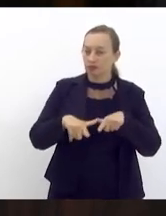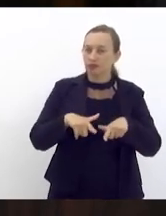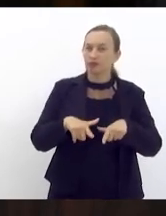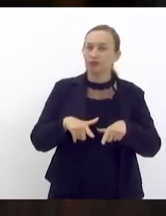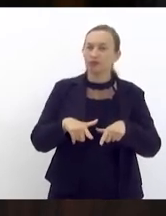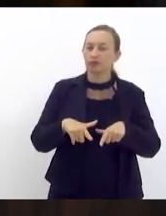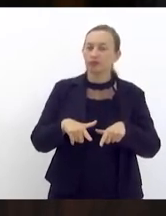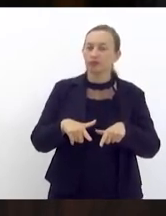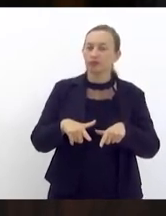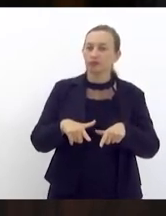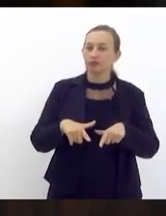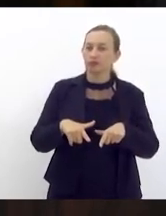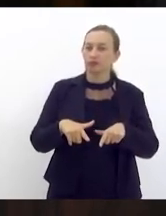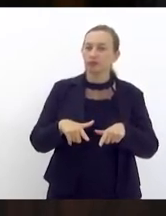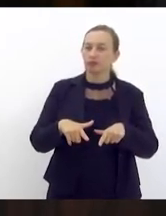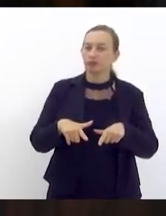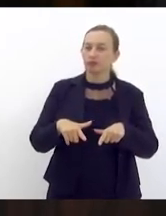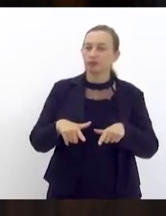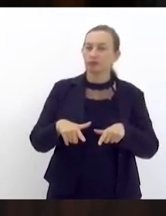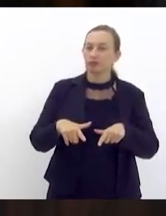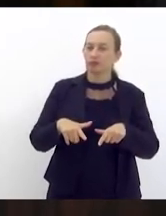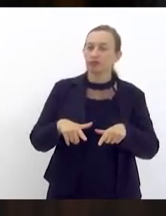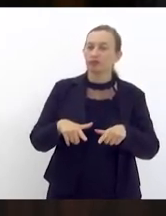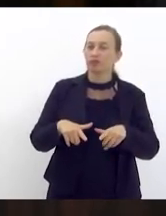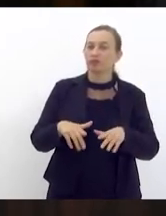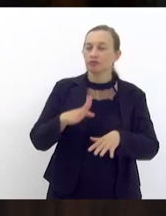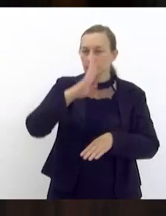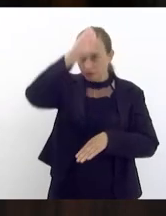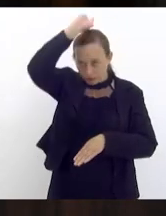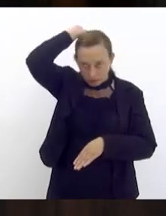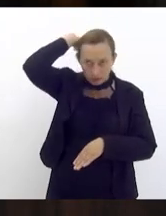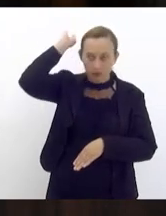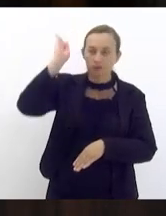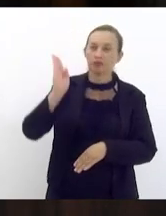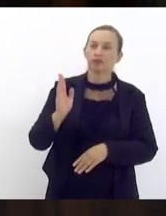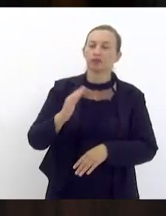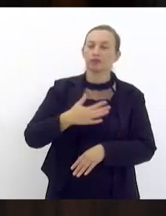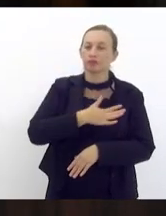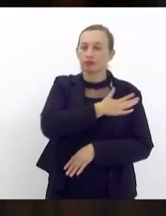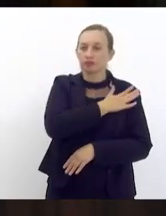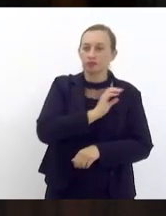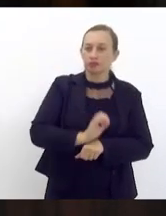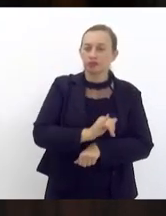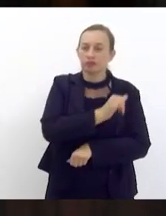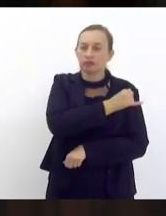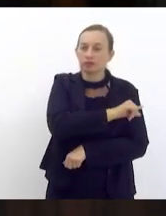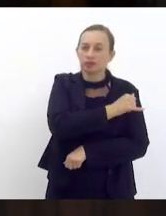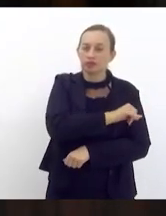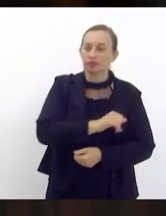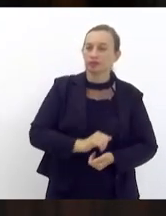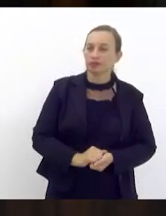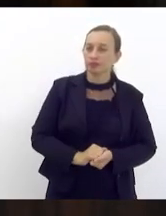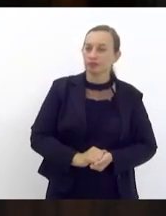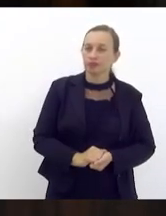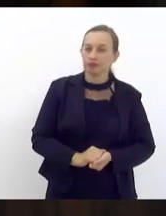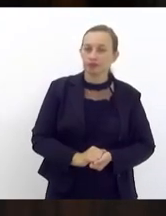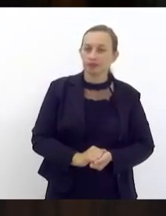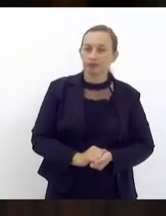no quadro de carreira do corpo de bombeiro militar do estado do Rio de Janeiro aos